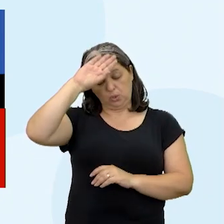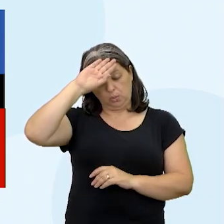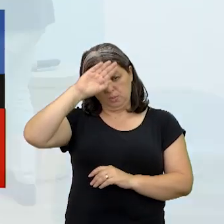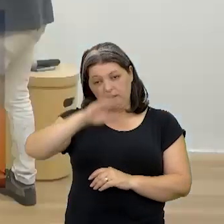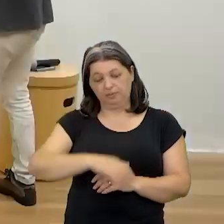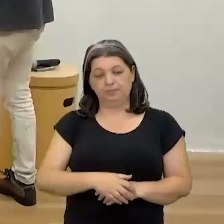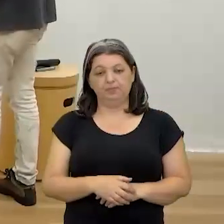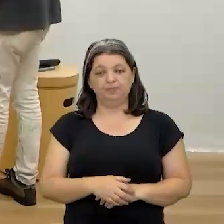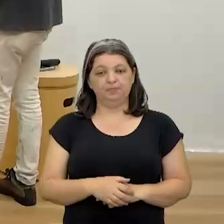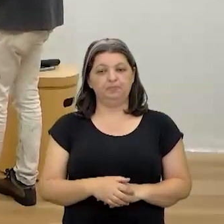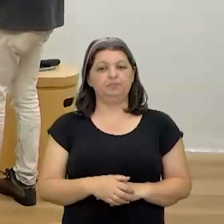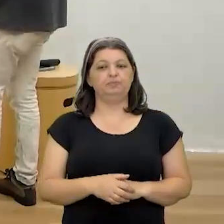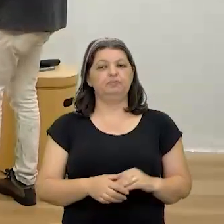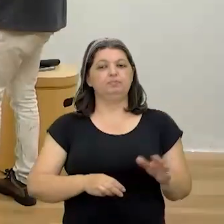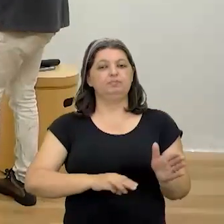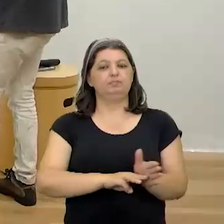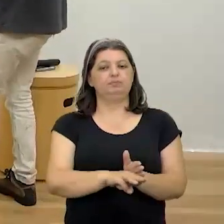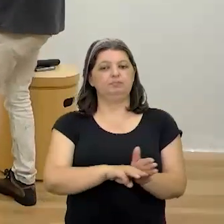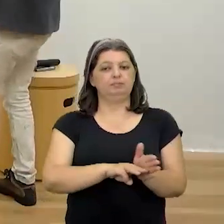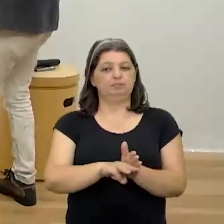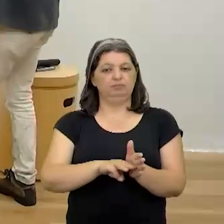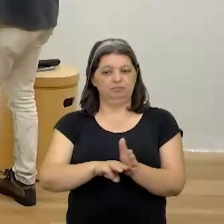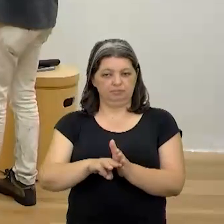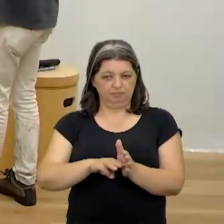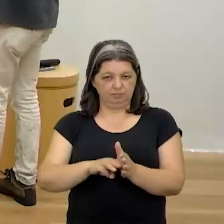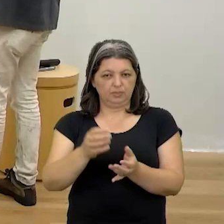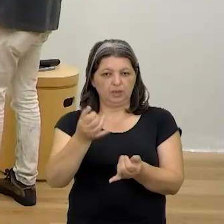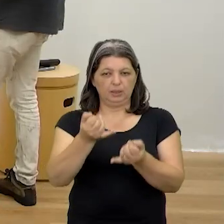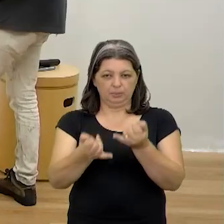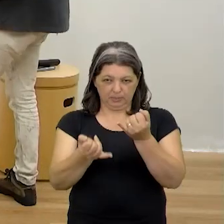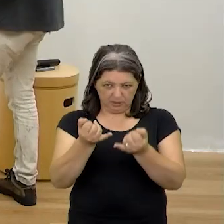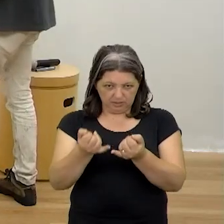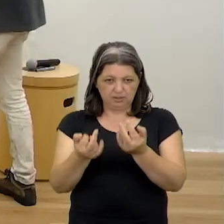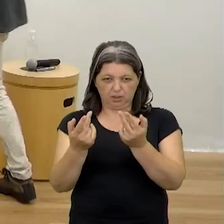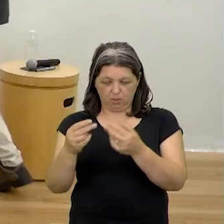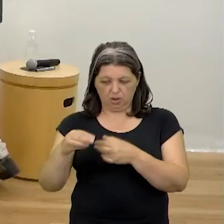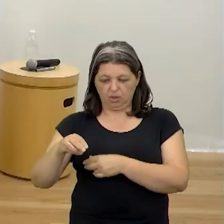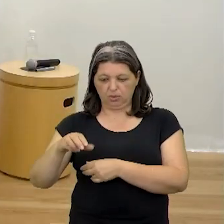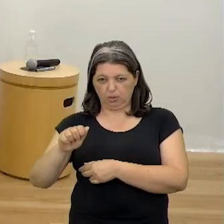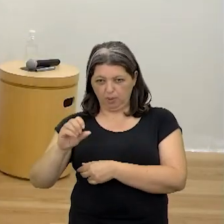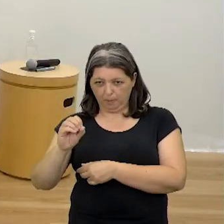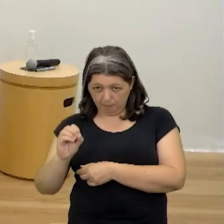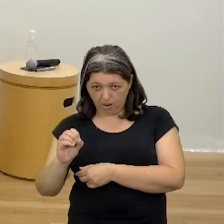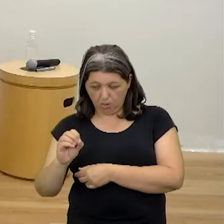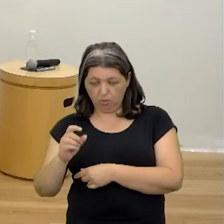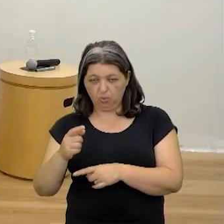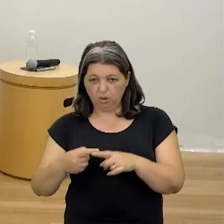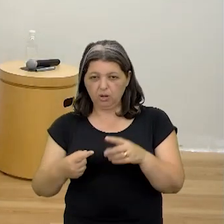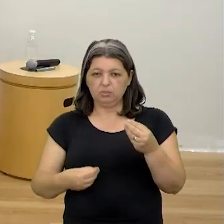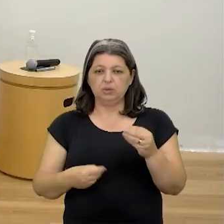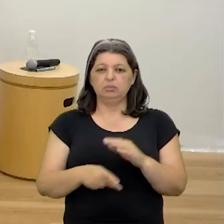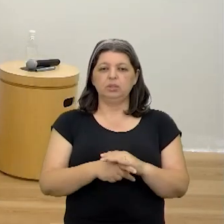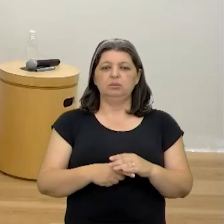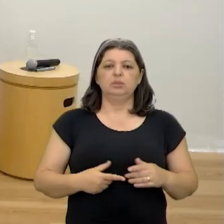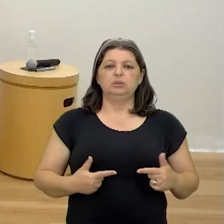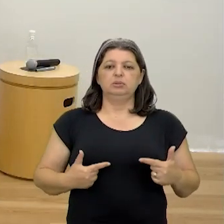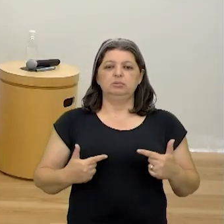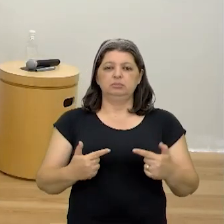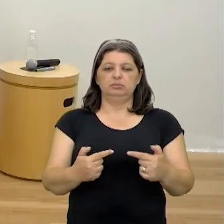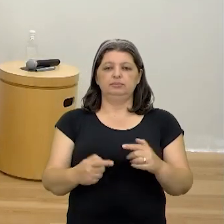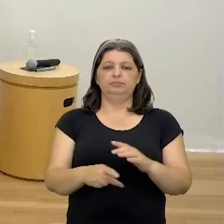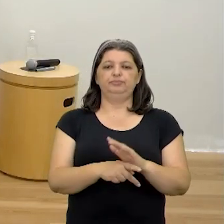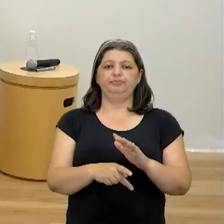uma metodologia muito parecida com aquilo que o Mau ensinou, feita através de guerrilhas camponesas